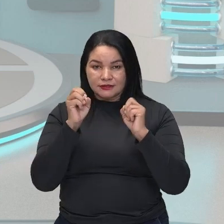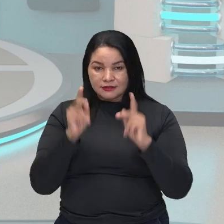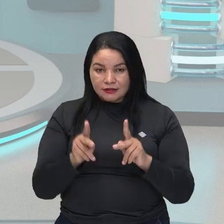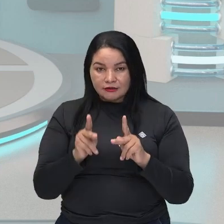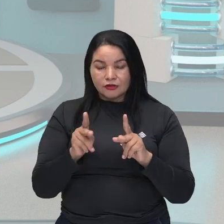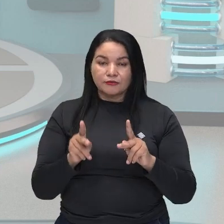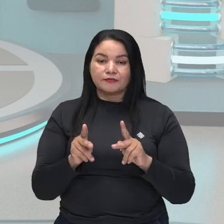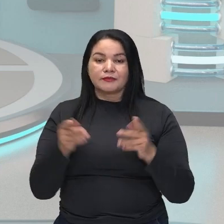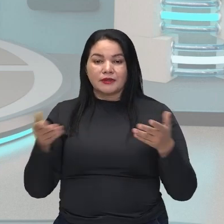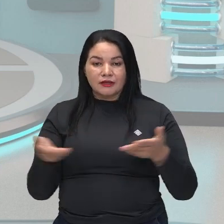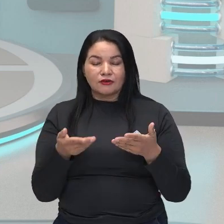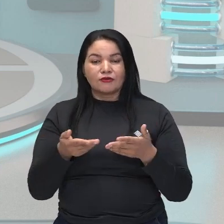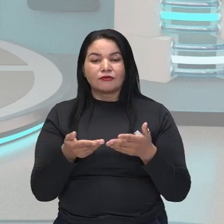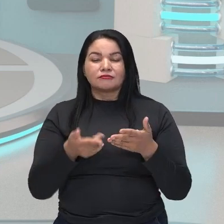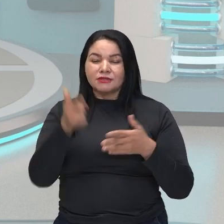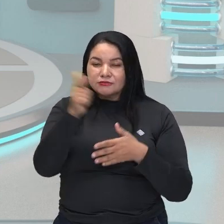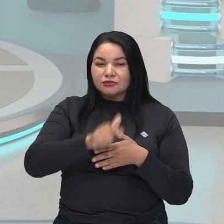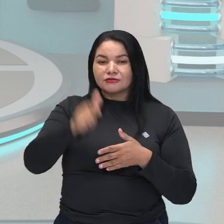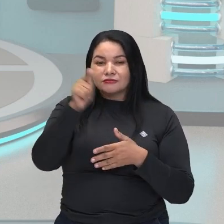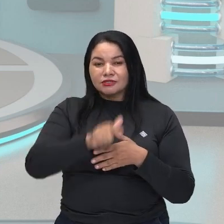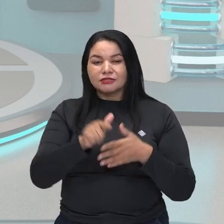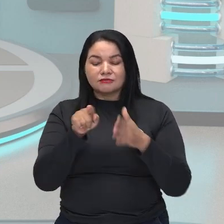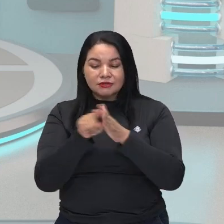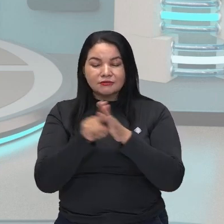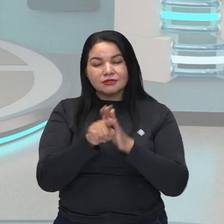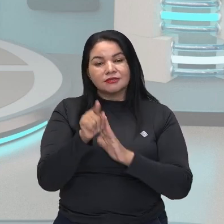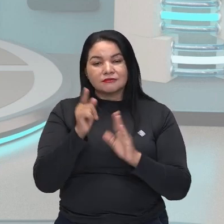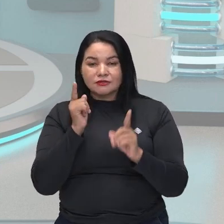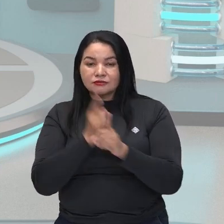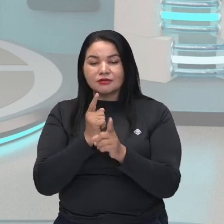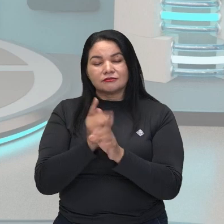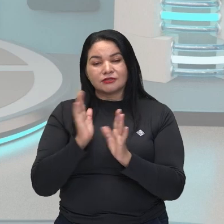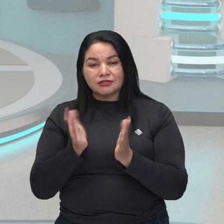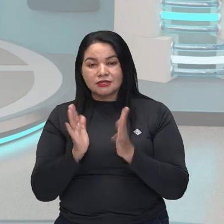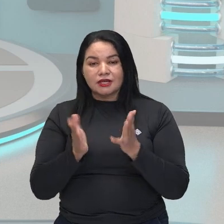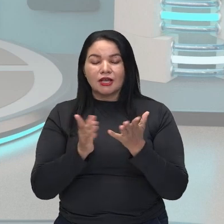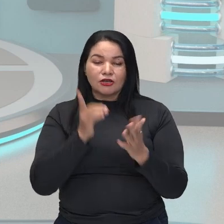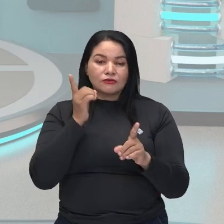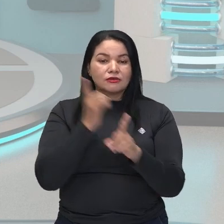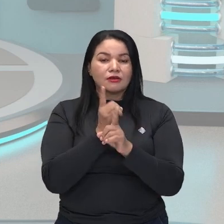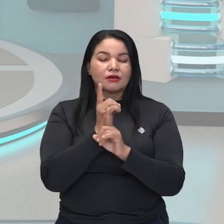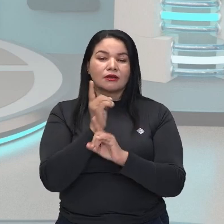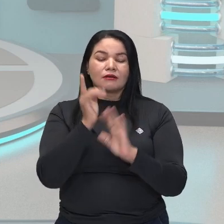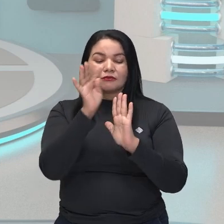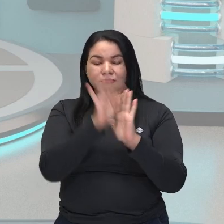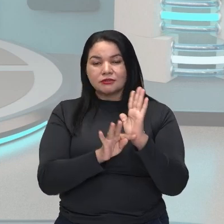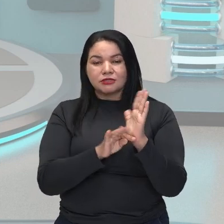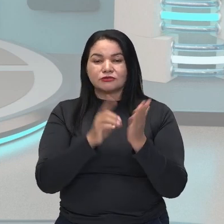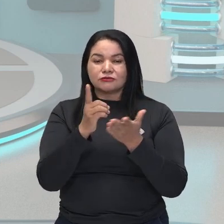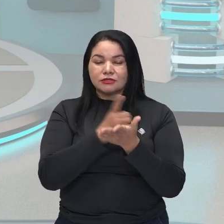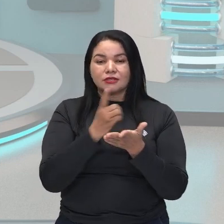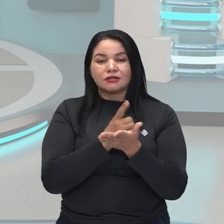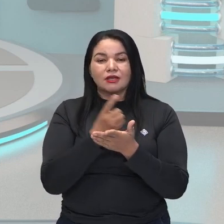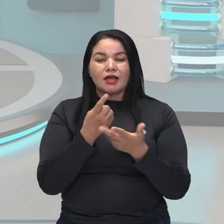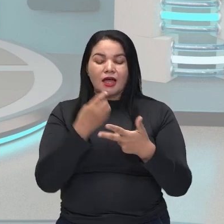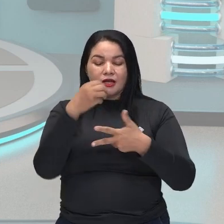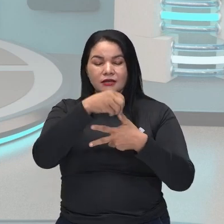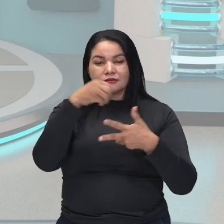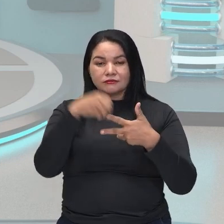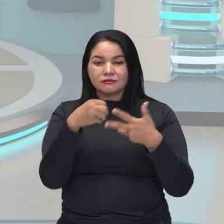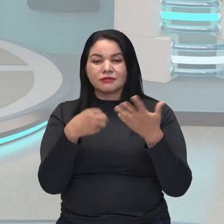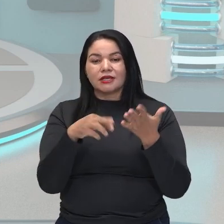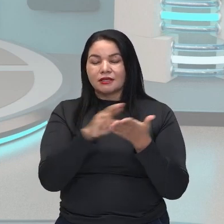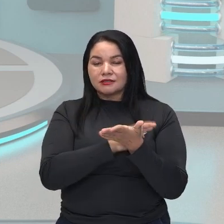Então, já que refletimos tudo isso, analisamos o texto, vimos o que é o texto dissertativo, o que é uma redação do Enem, então,